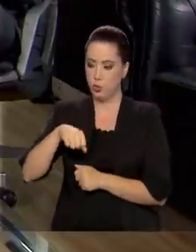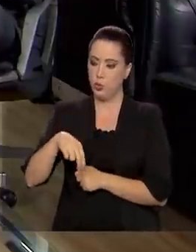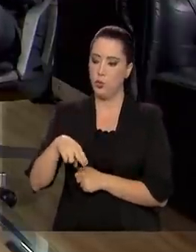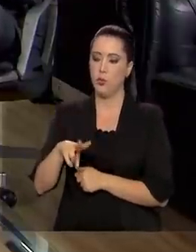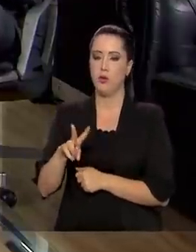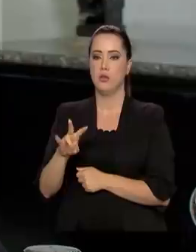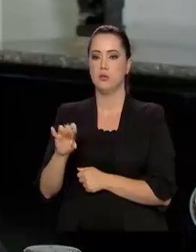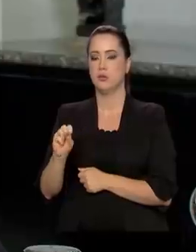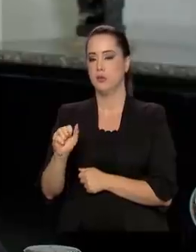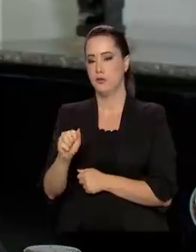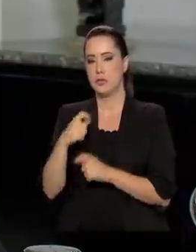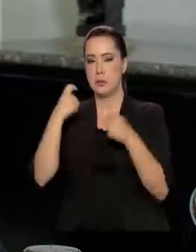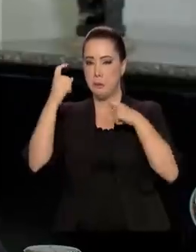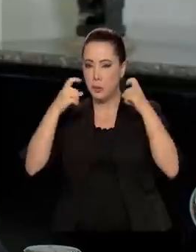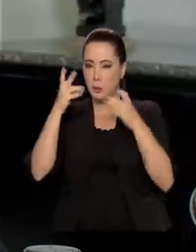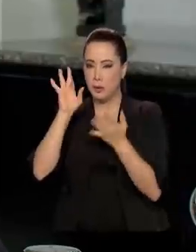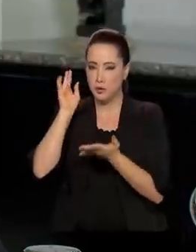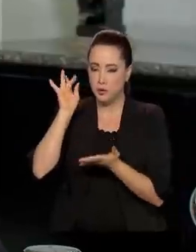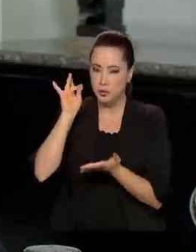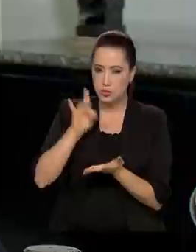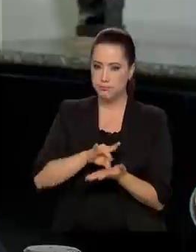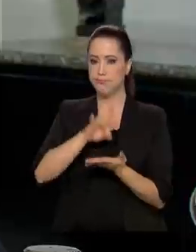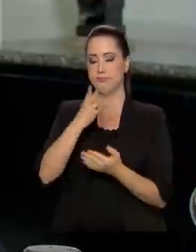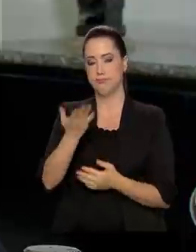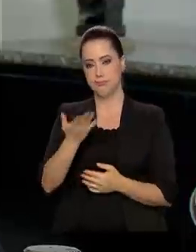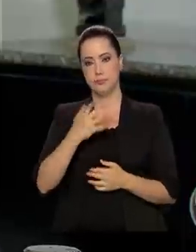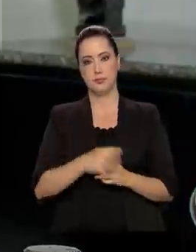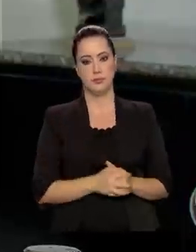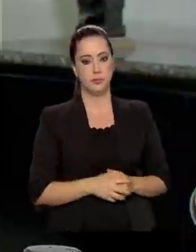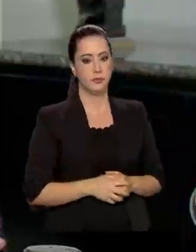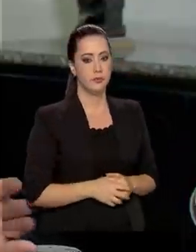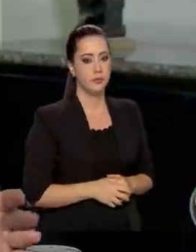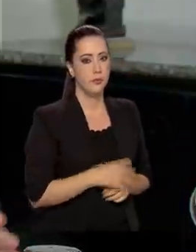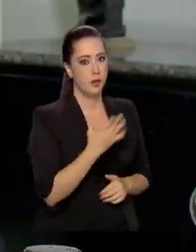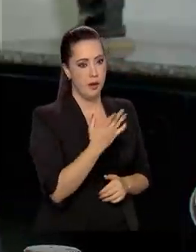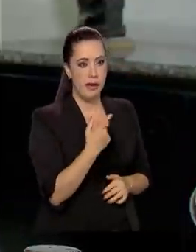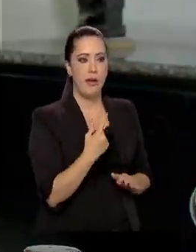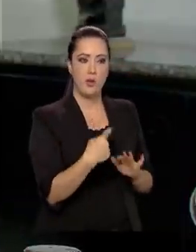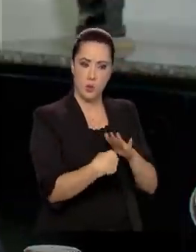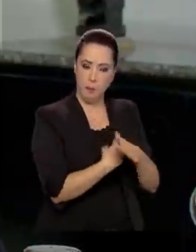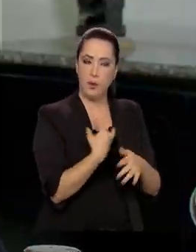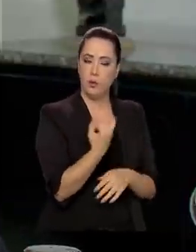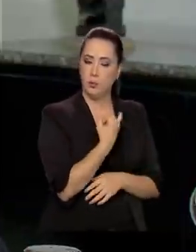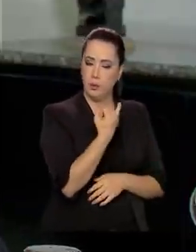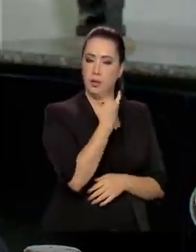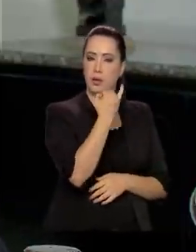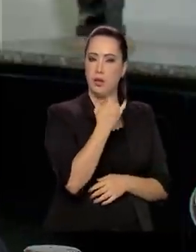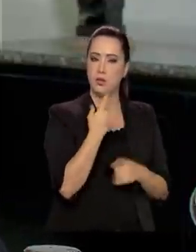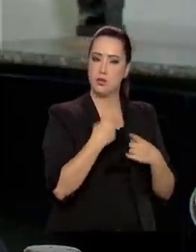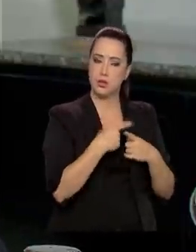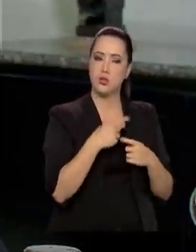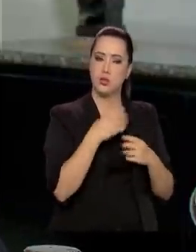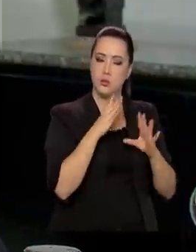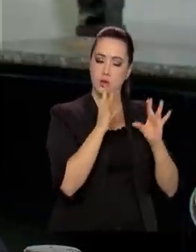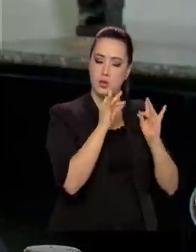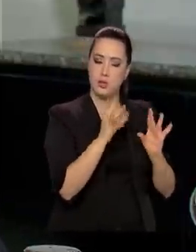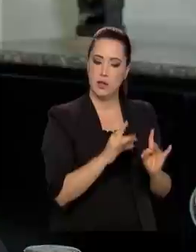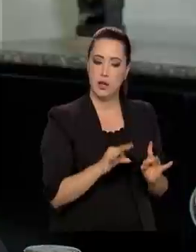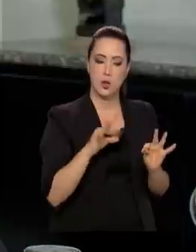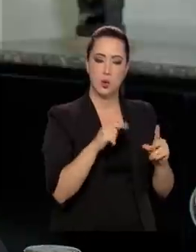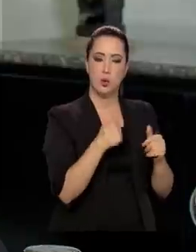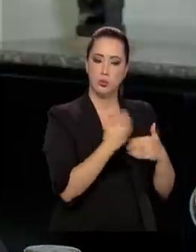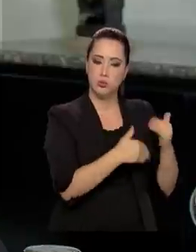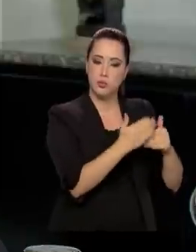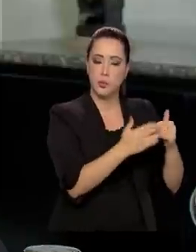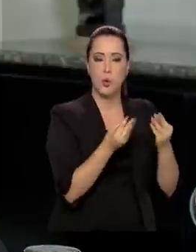tanto com essa questão. Essa é uma pergunta que permite que a gente faça realmente um sobrevoo em todo o